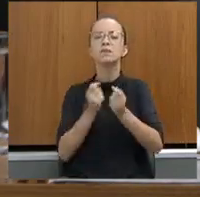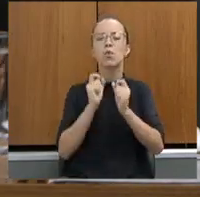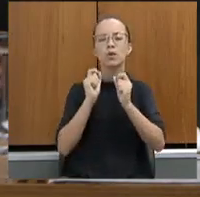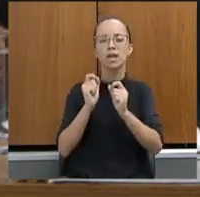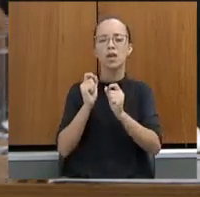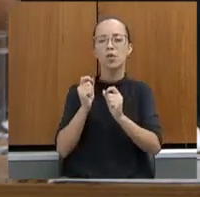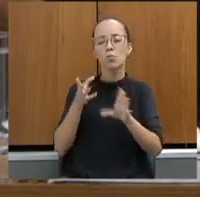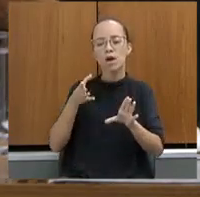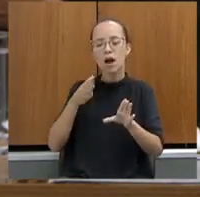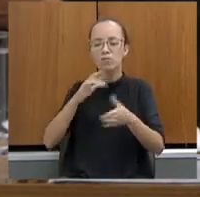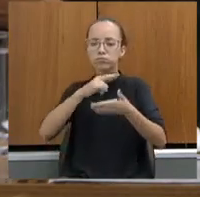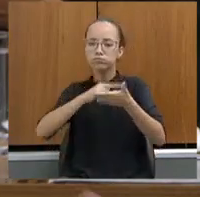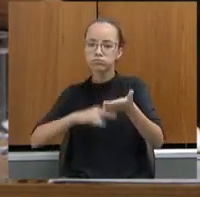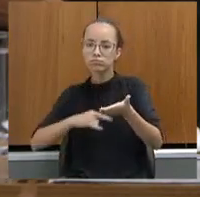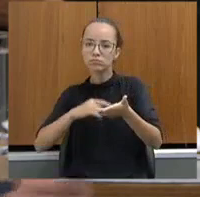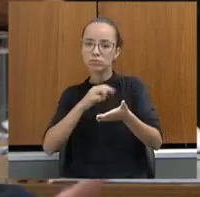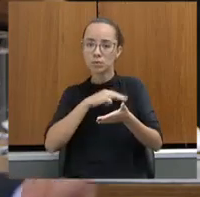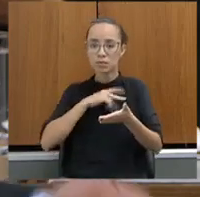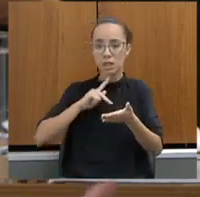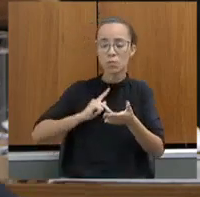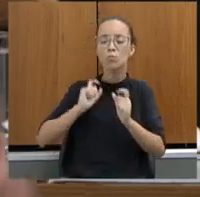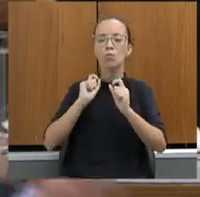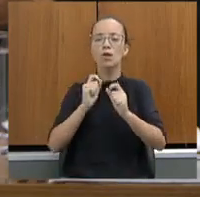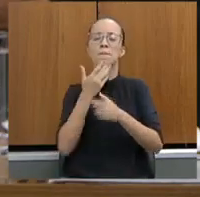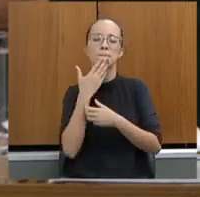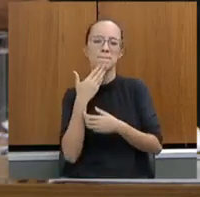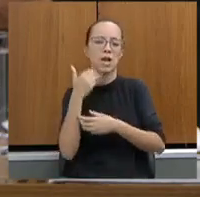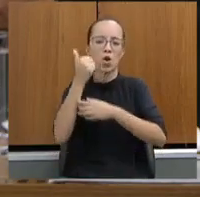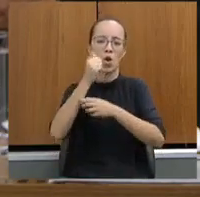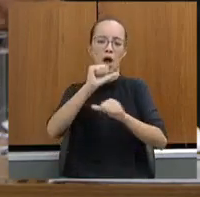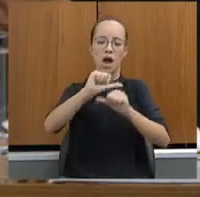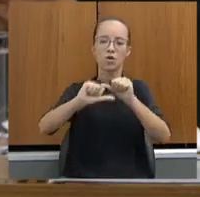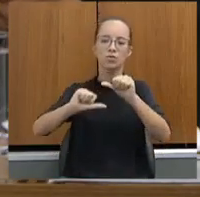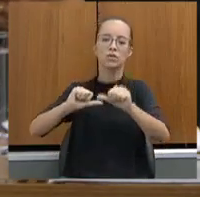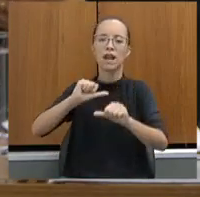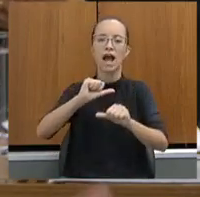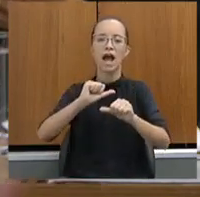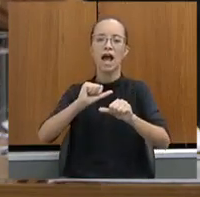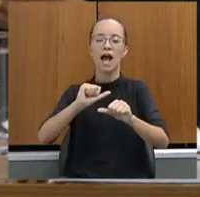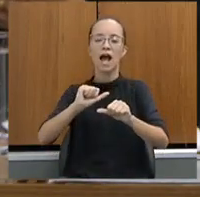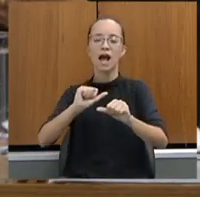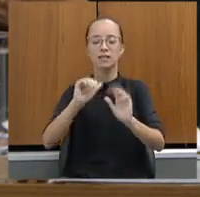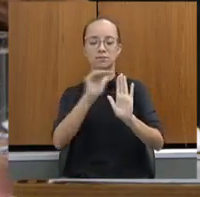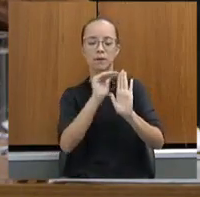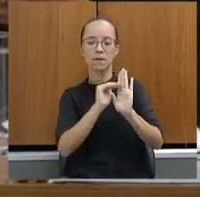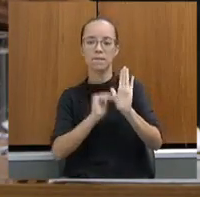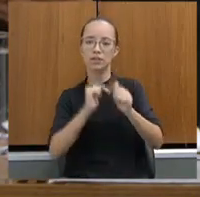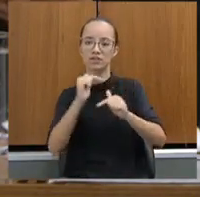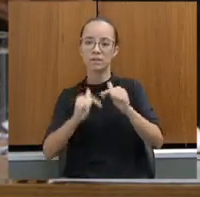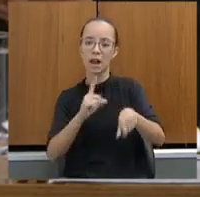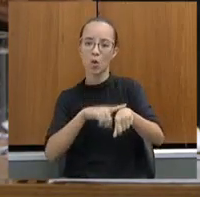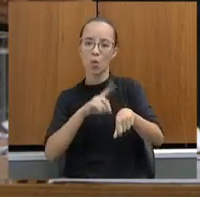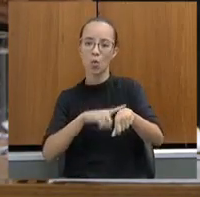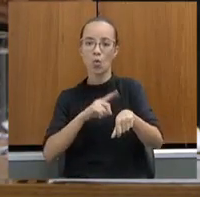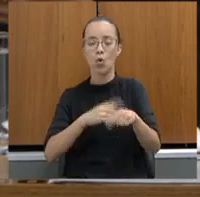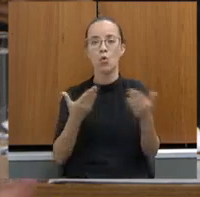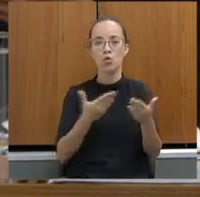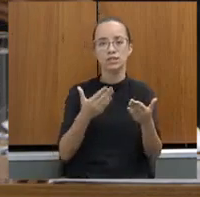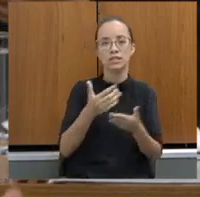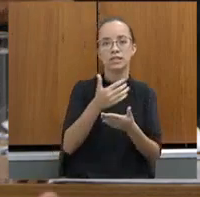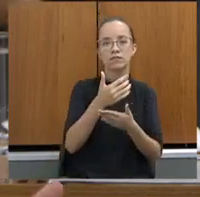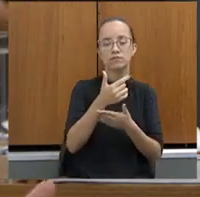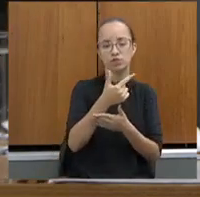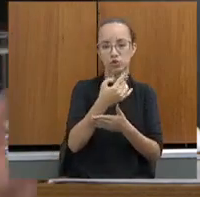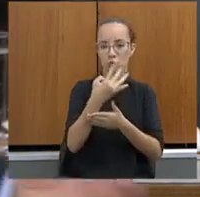Público, dizendo que seria melhor a alteração da escala de trabalho. Hoje, a nossa escala é 24 por 72 e o